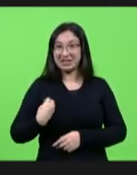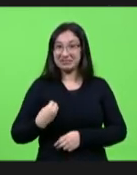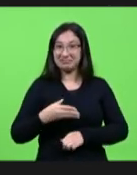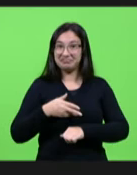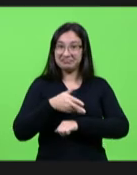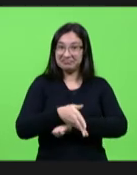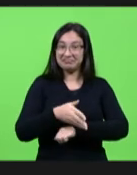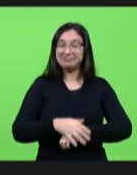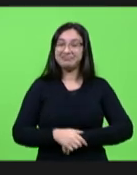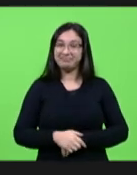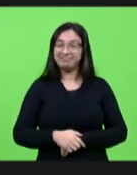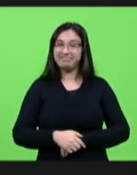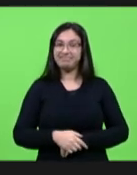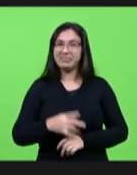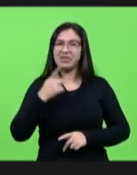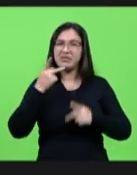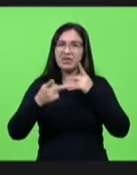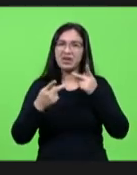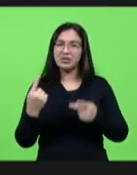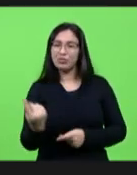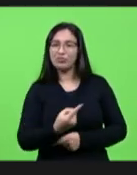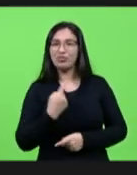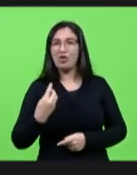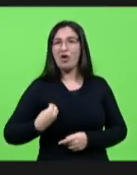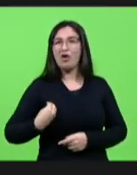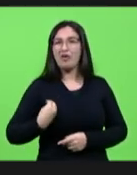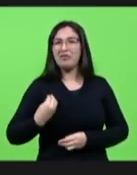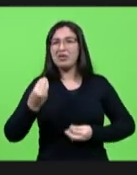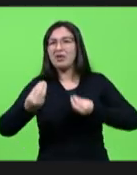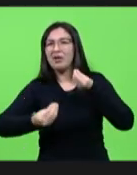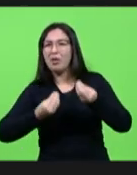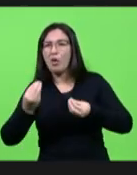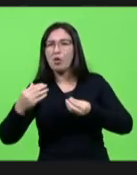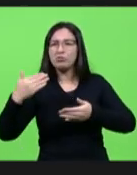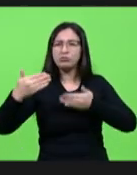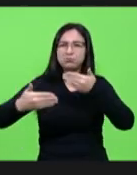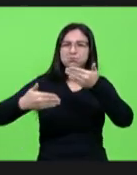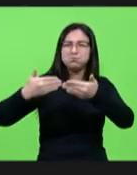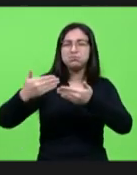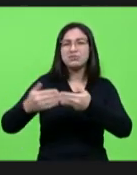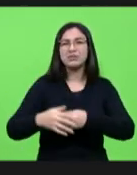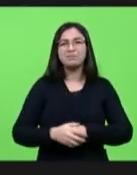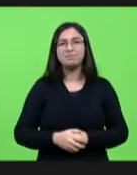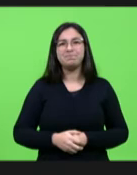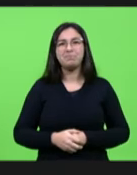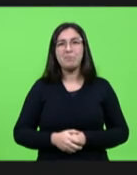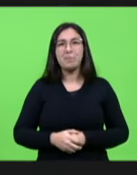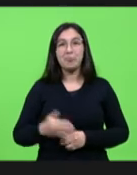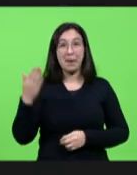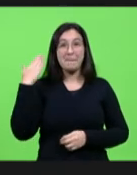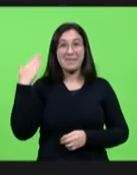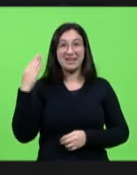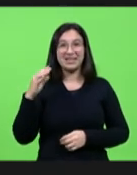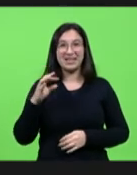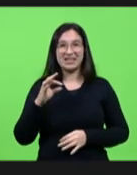da nossa realidade não estão tão distante como já foram